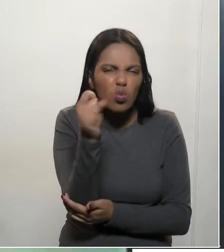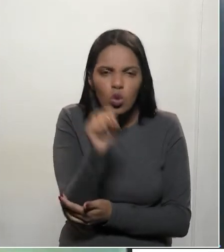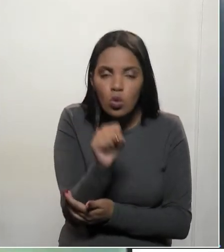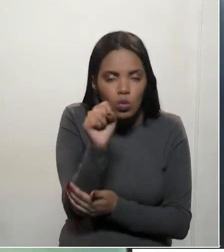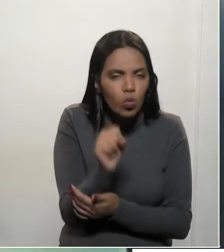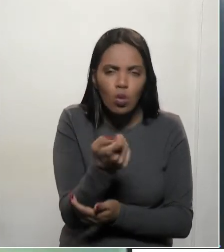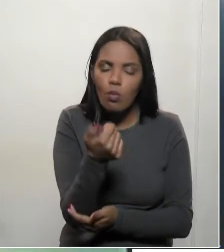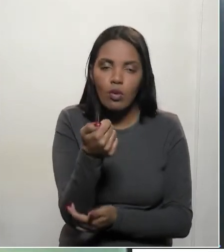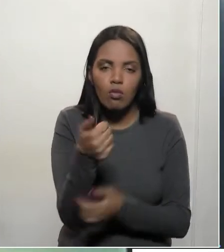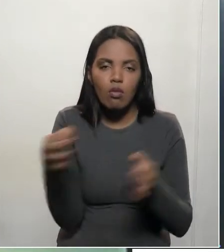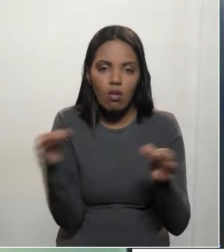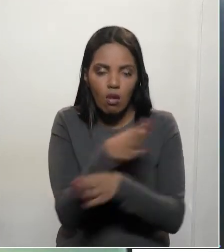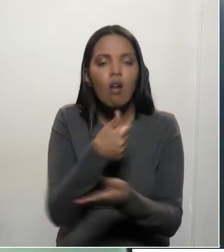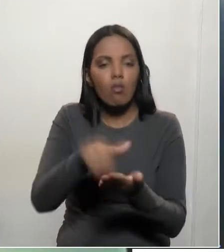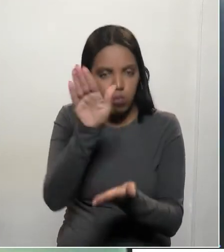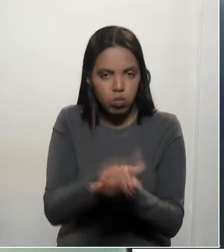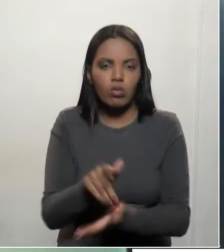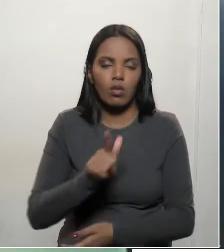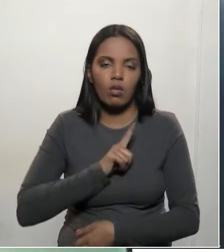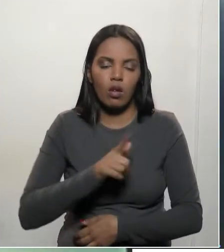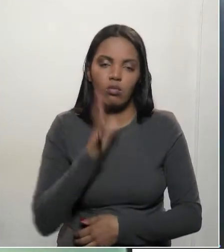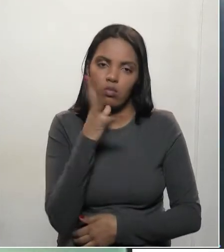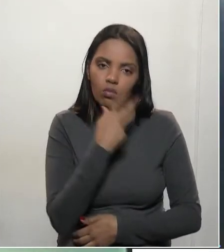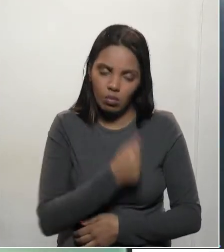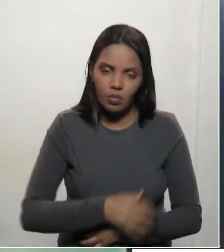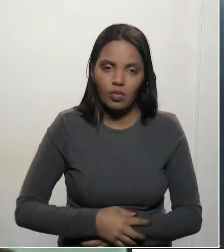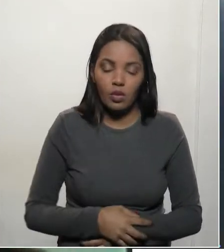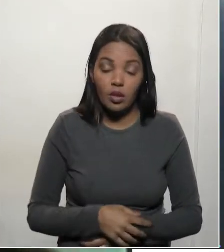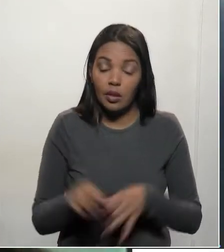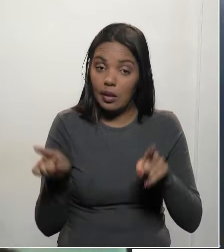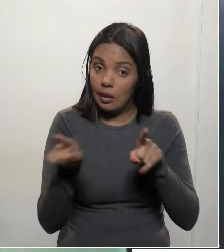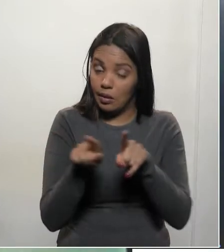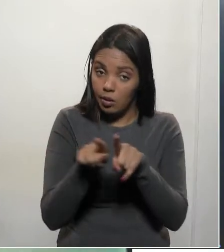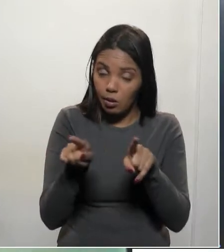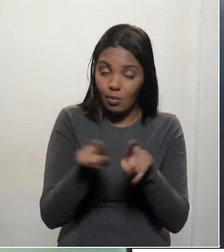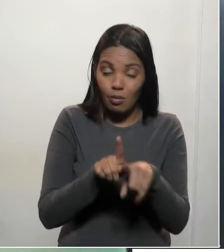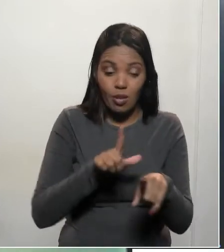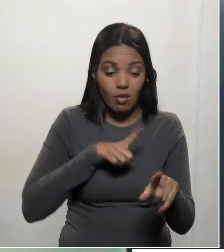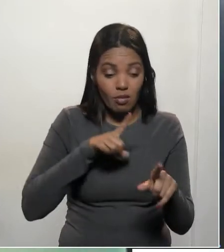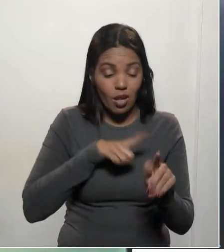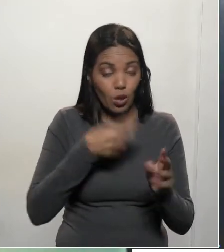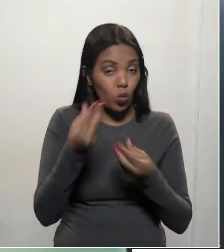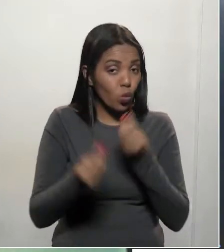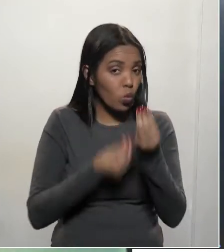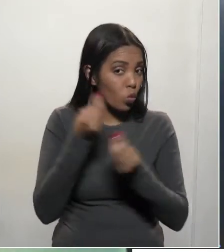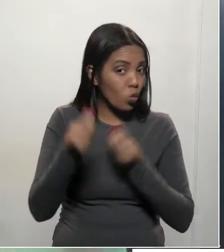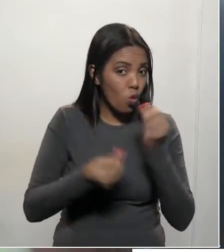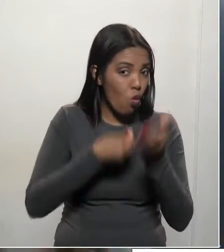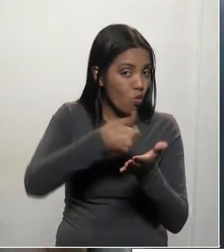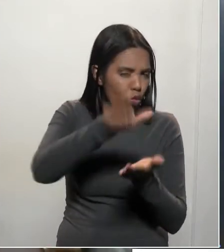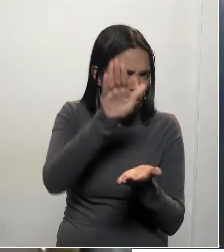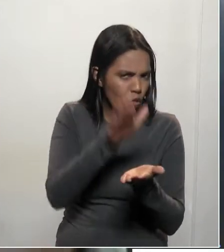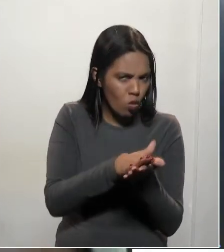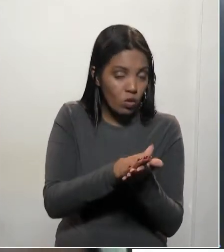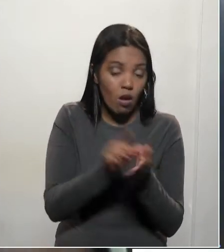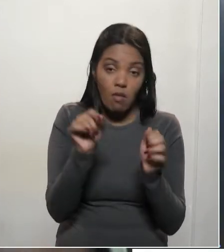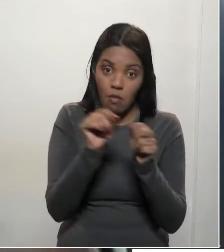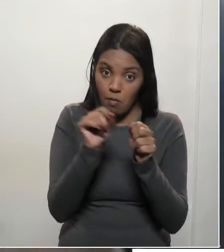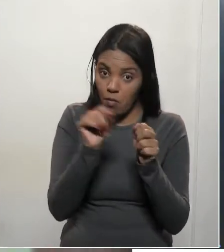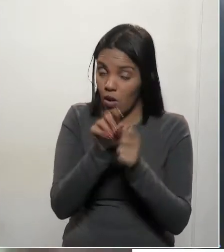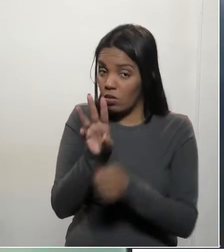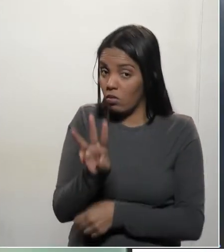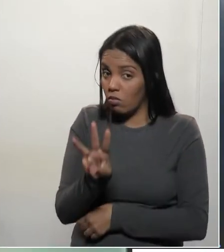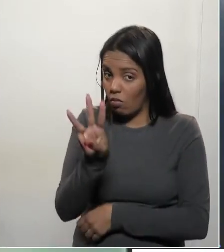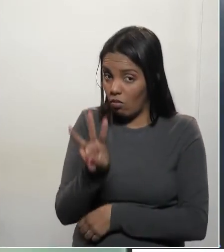tempo necessário, também vai ser multado. A regularização dessa multa é feita num site e você tem que